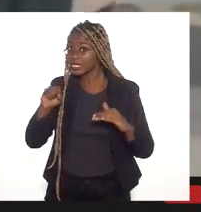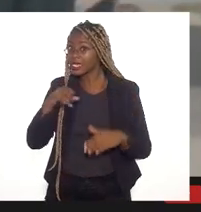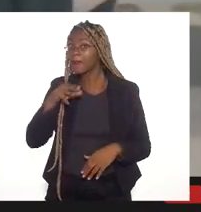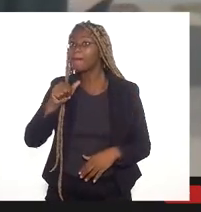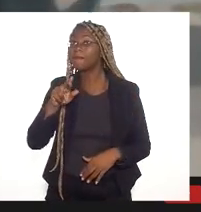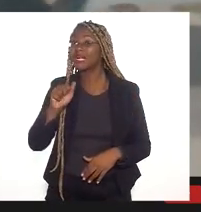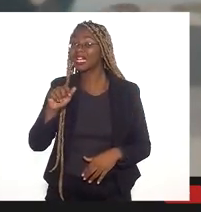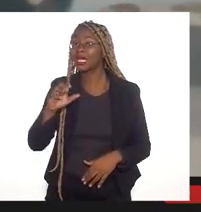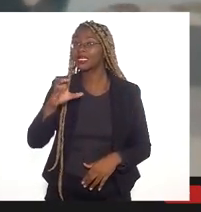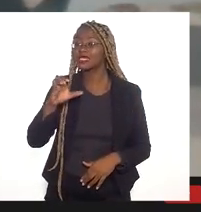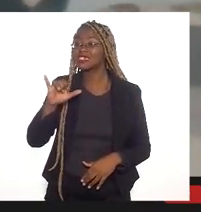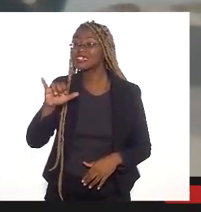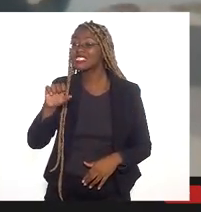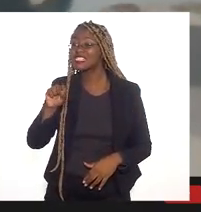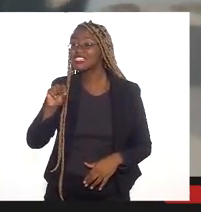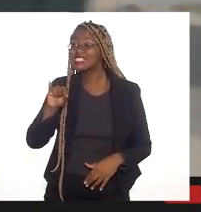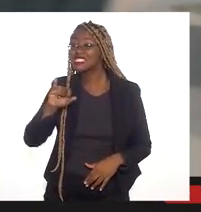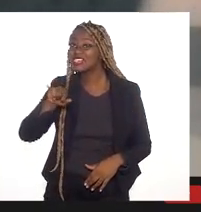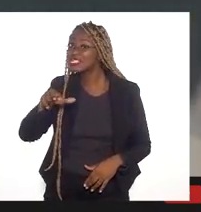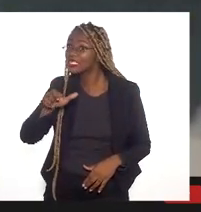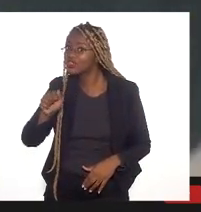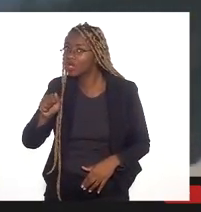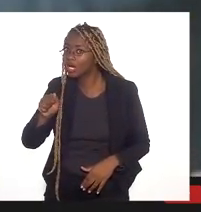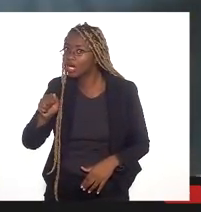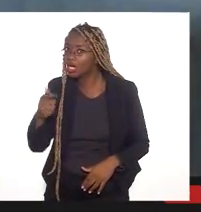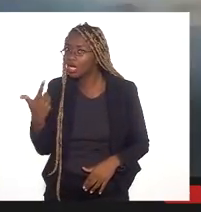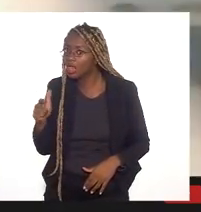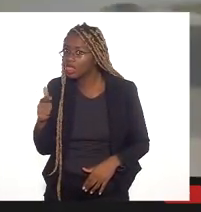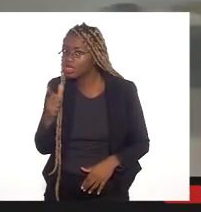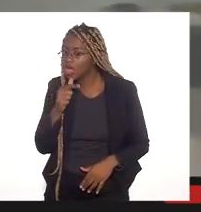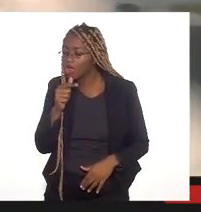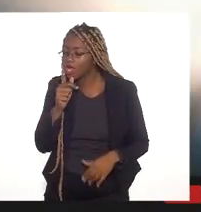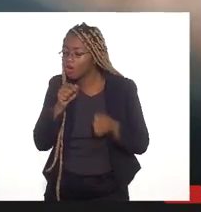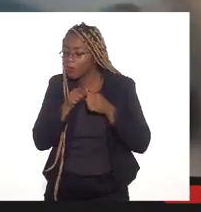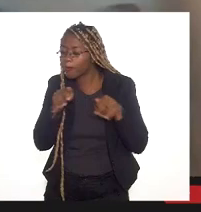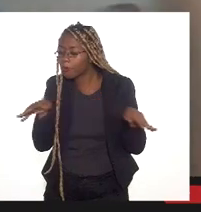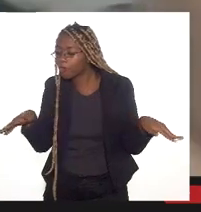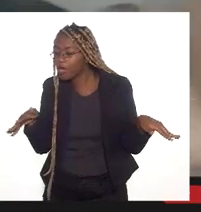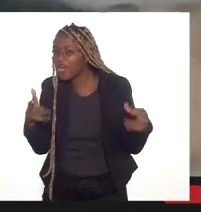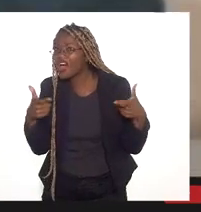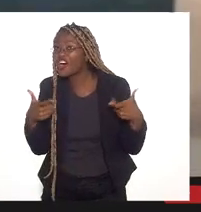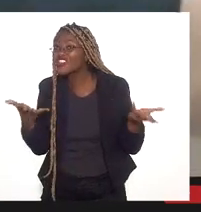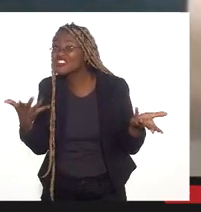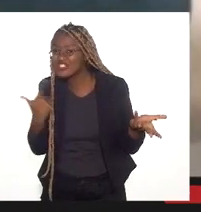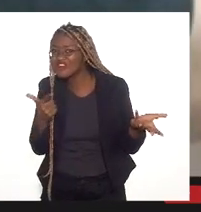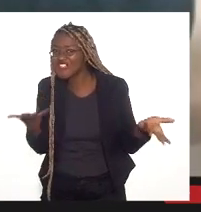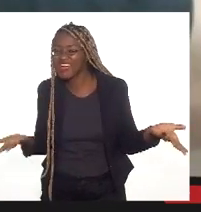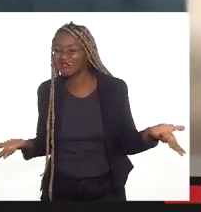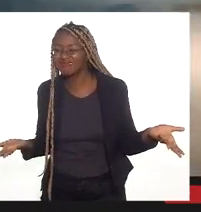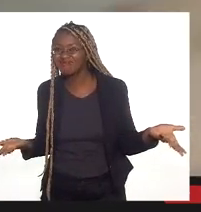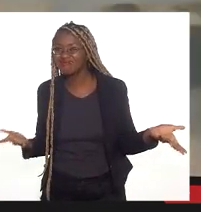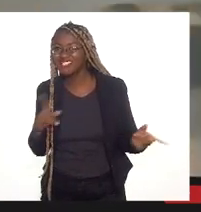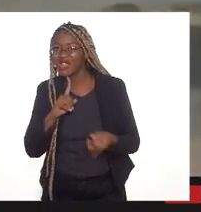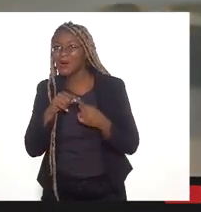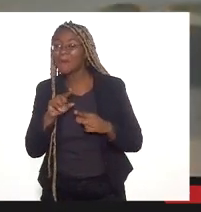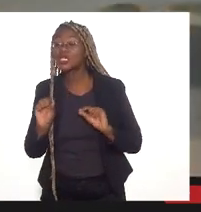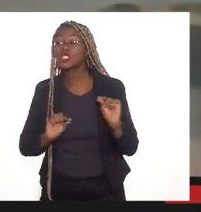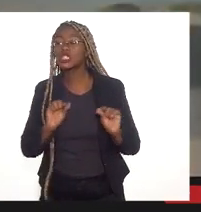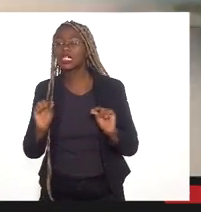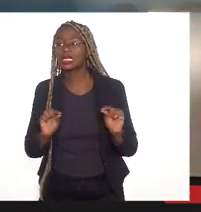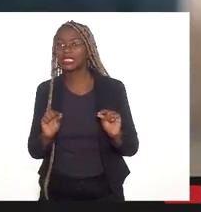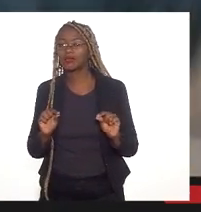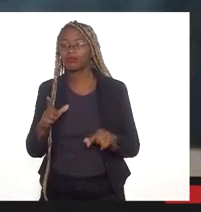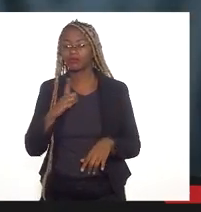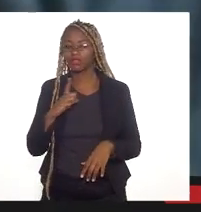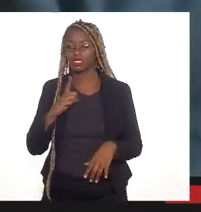você vai amortecer e não vai ter para onde essa água correr. Qual é a consequência disso? Vai criar-se um